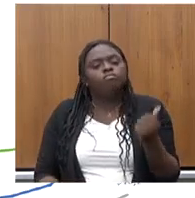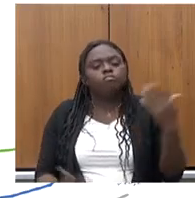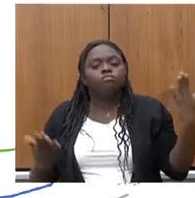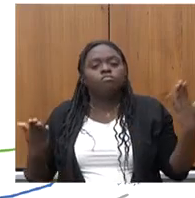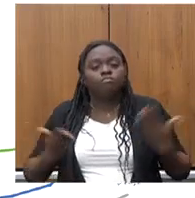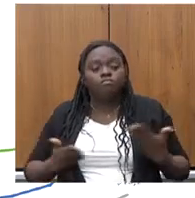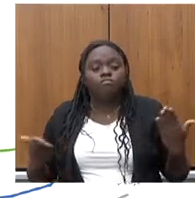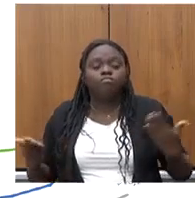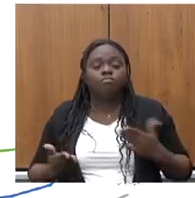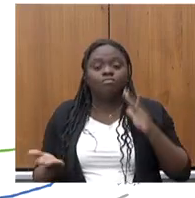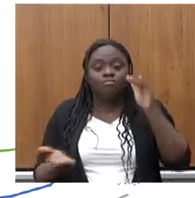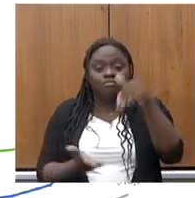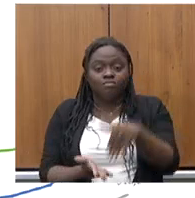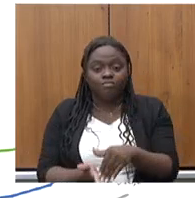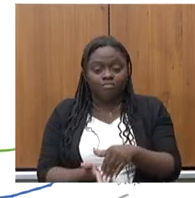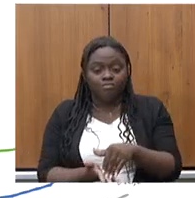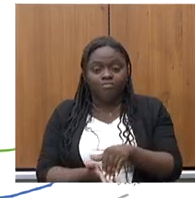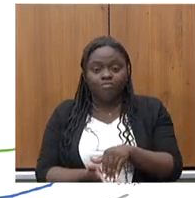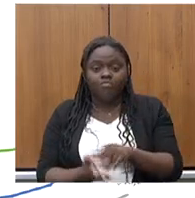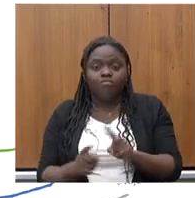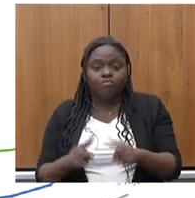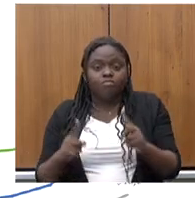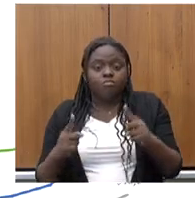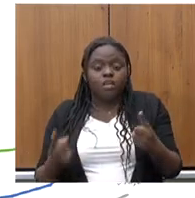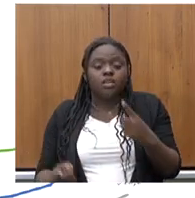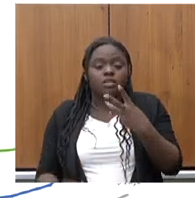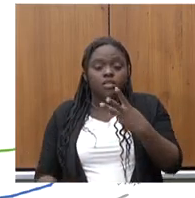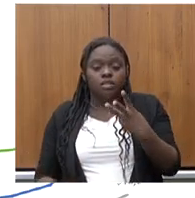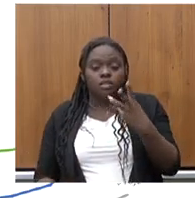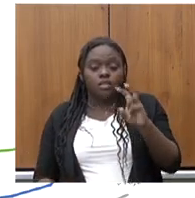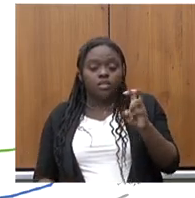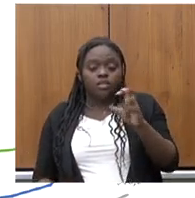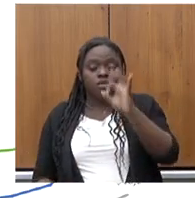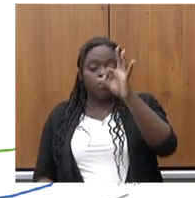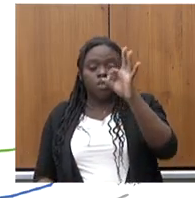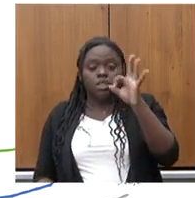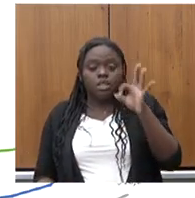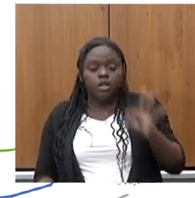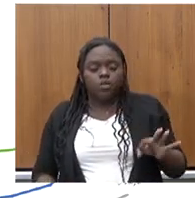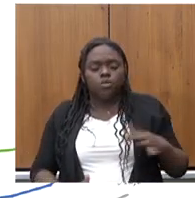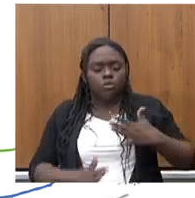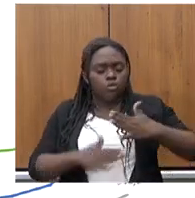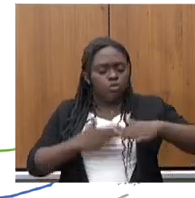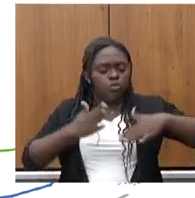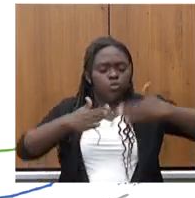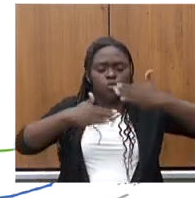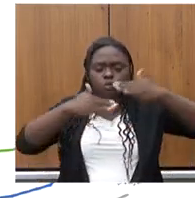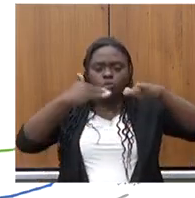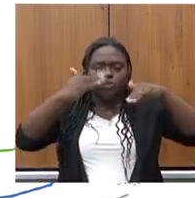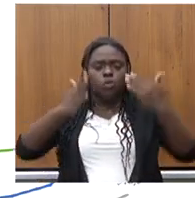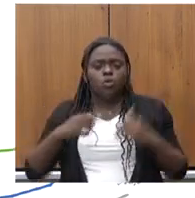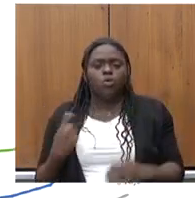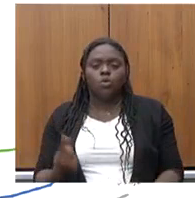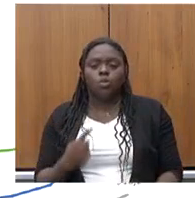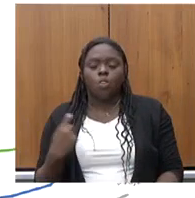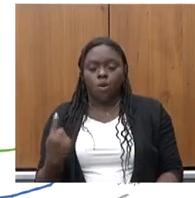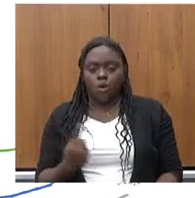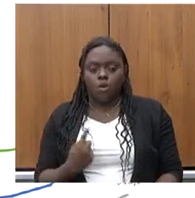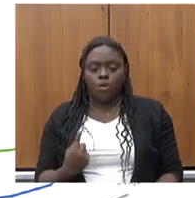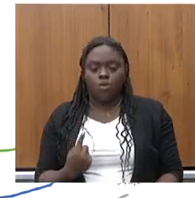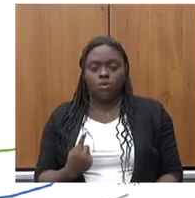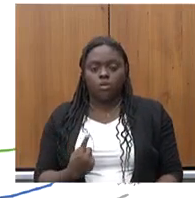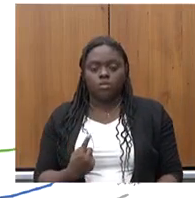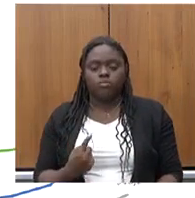atual que se finda mais de 35% de crescimento e nossas exportações